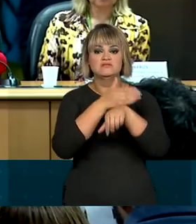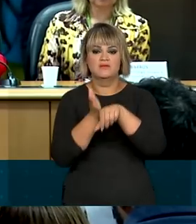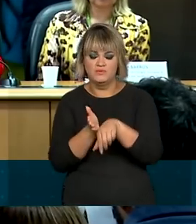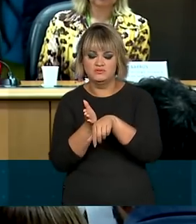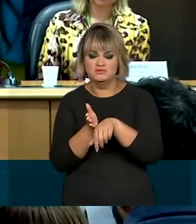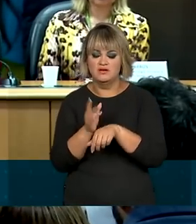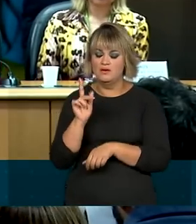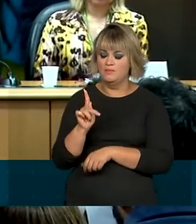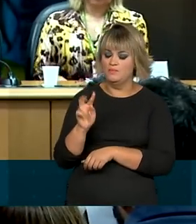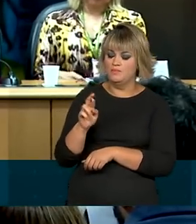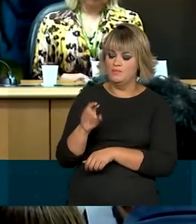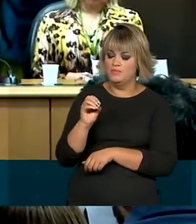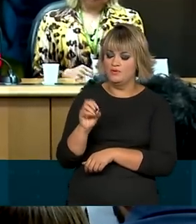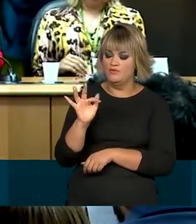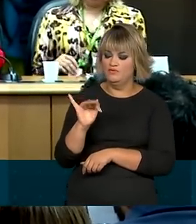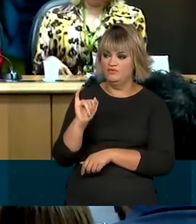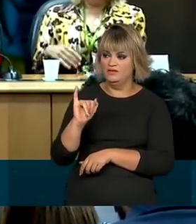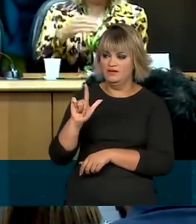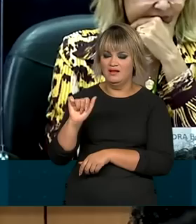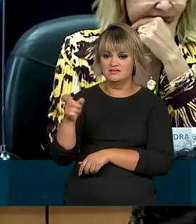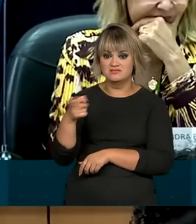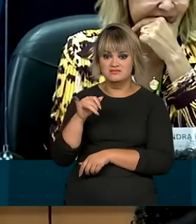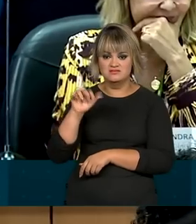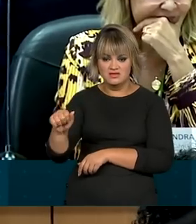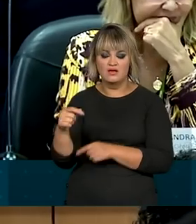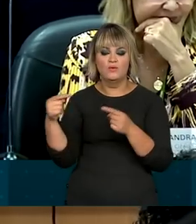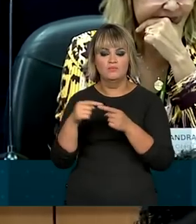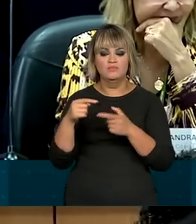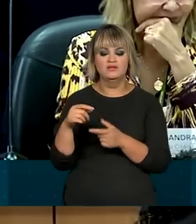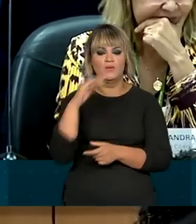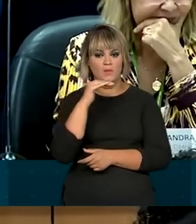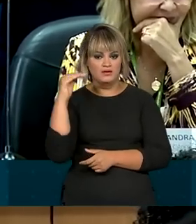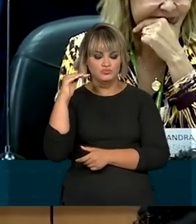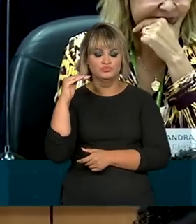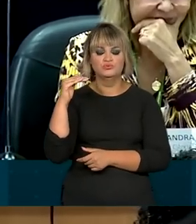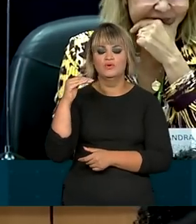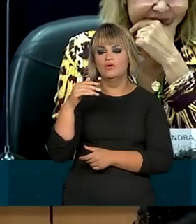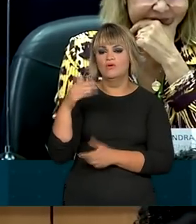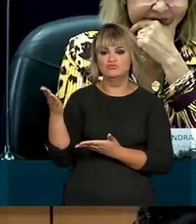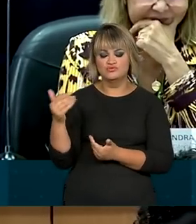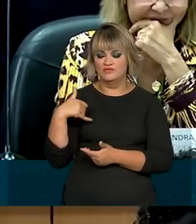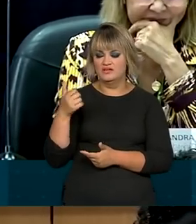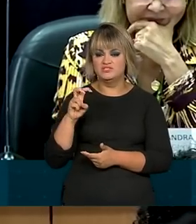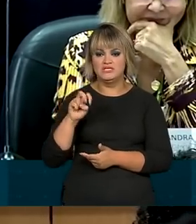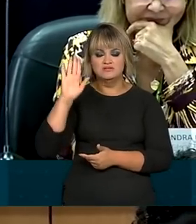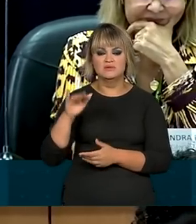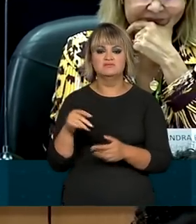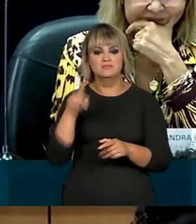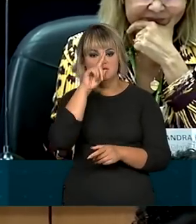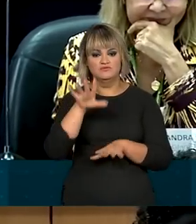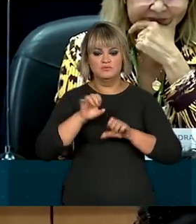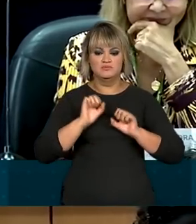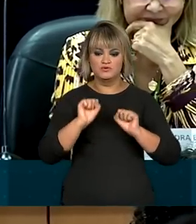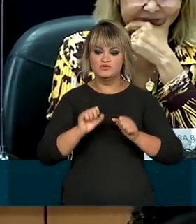proflaxia foi atualizada para todos os adultos e adolescentes com mais de 15 anos sob risco de infecção.